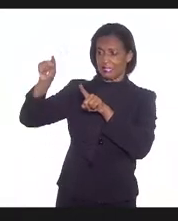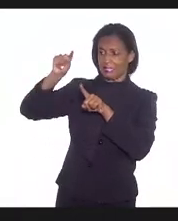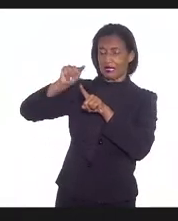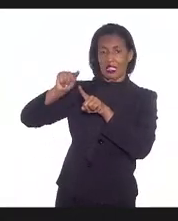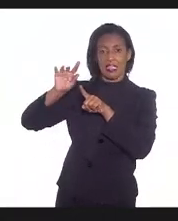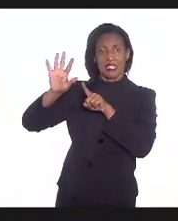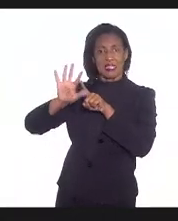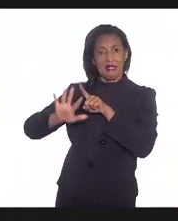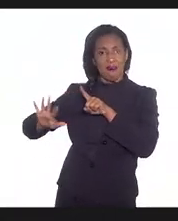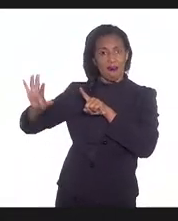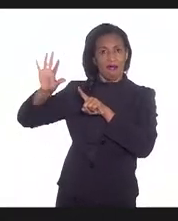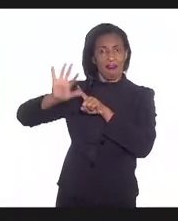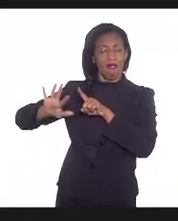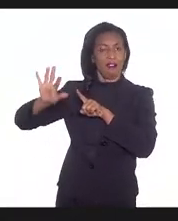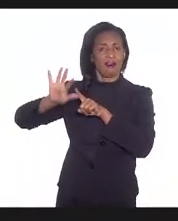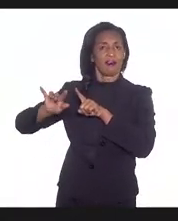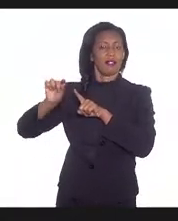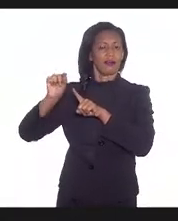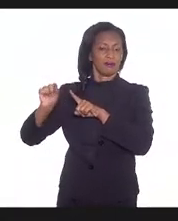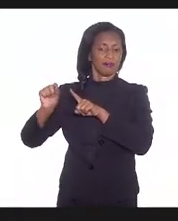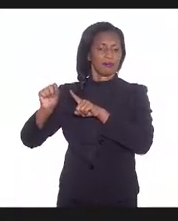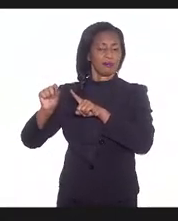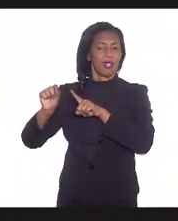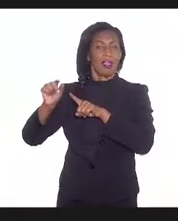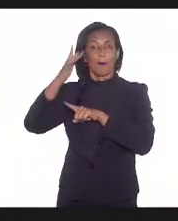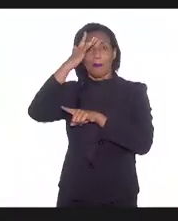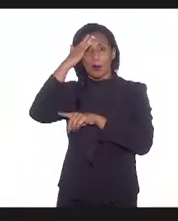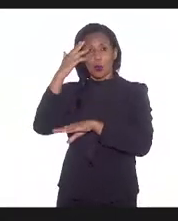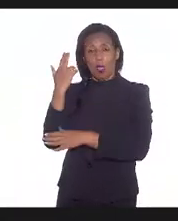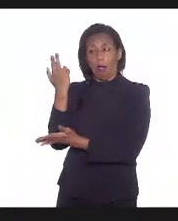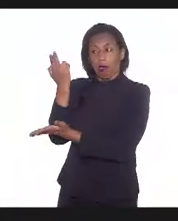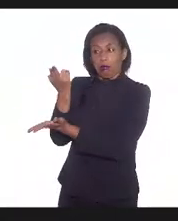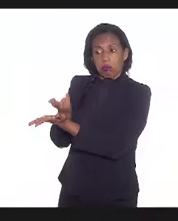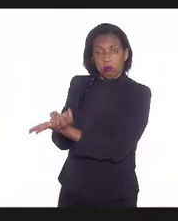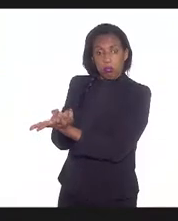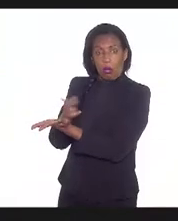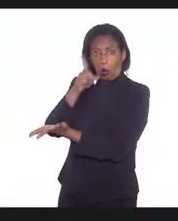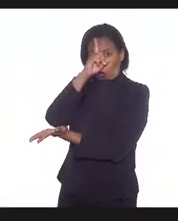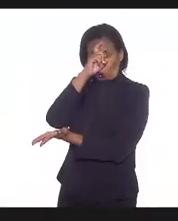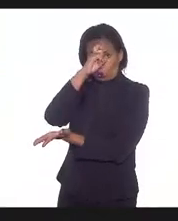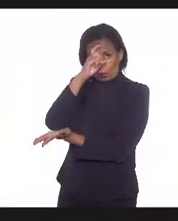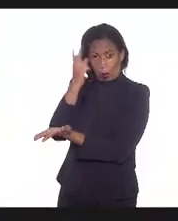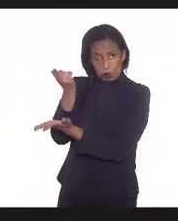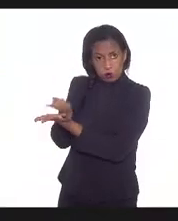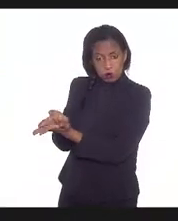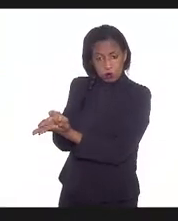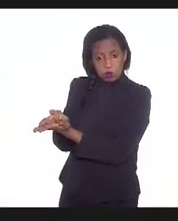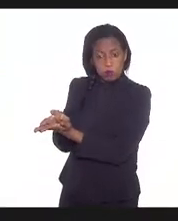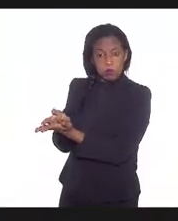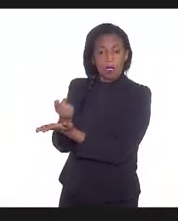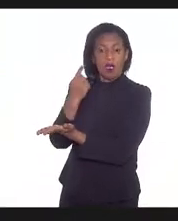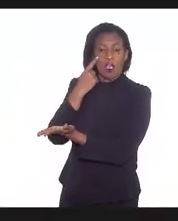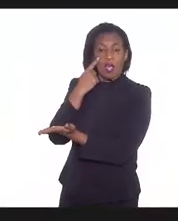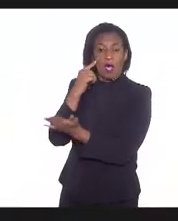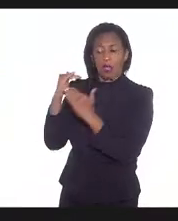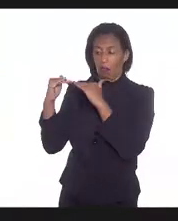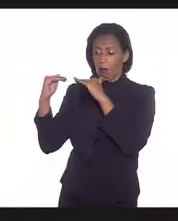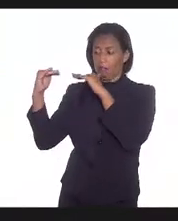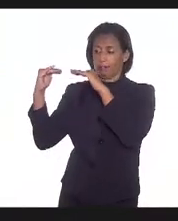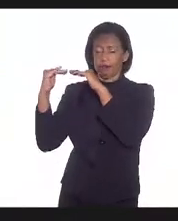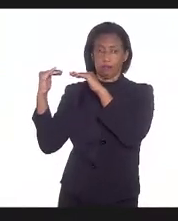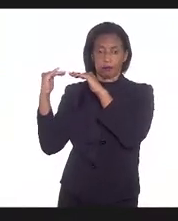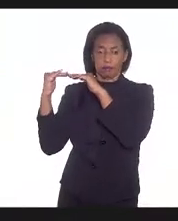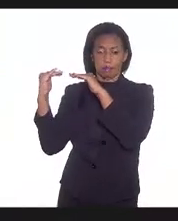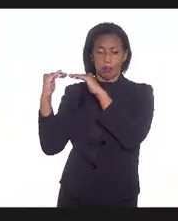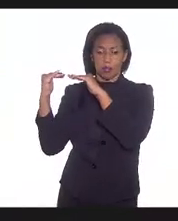área, é a questão das internações. Então, a gente vê que, evidente o que fica aqui, as internações se